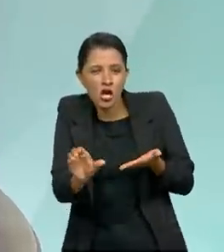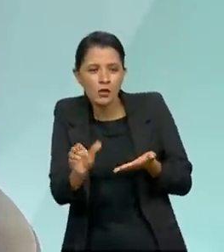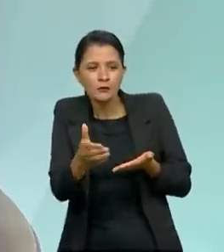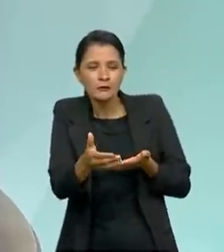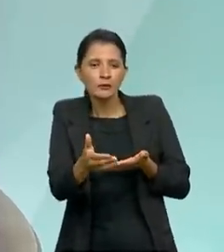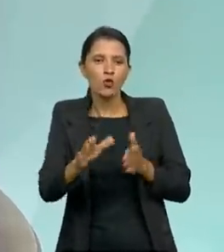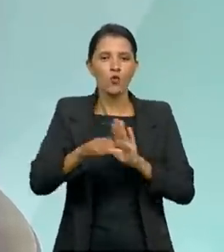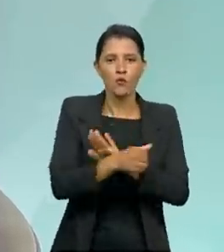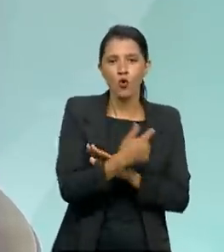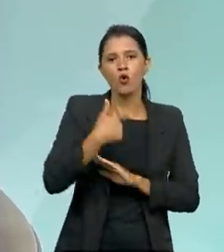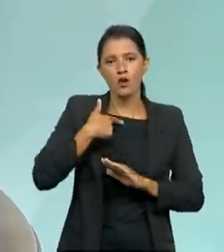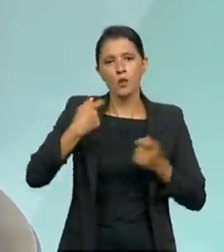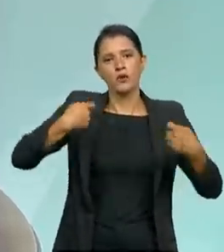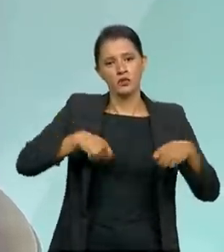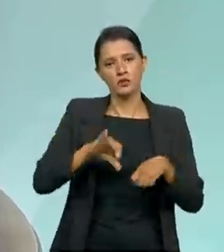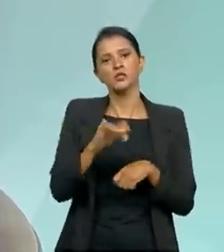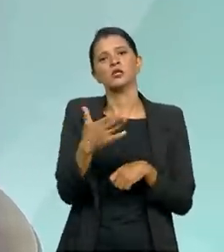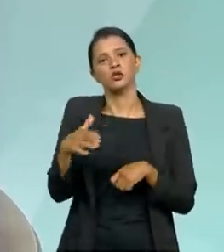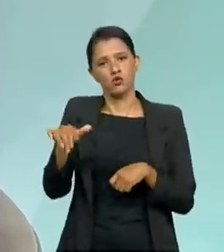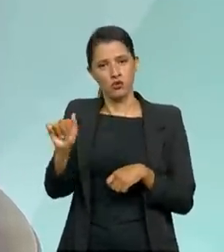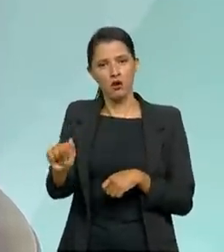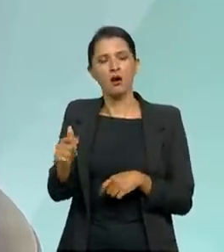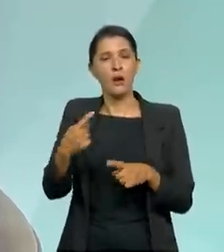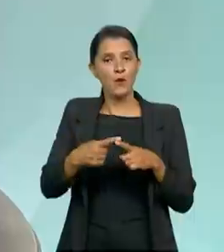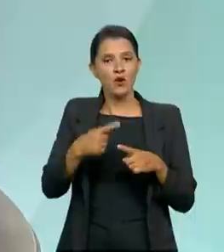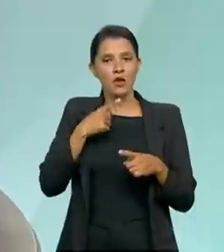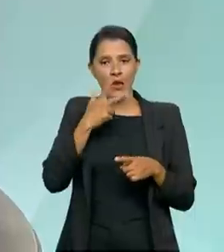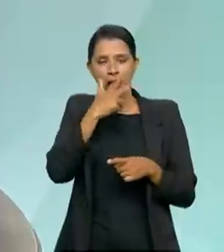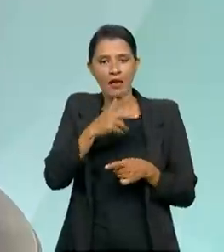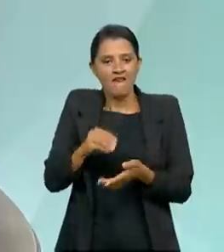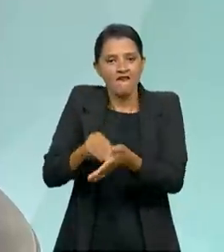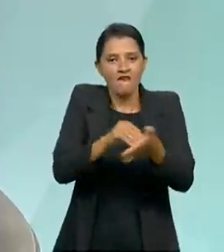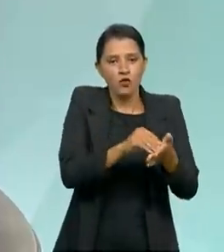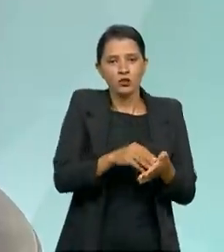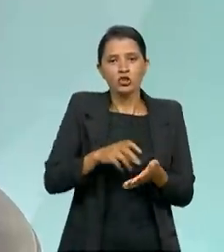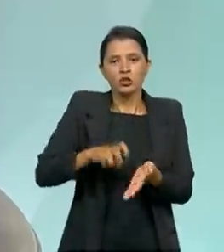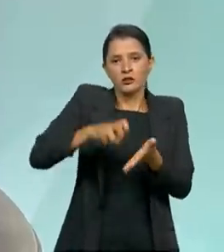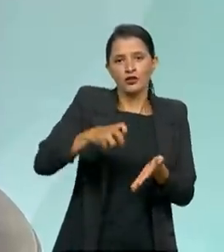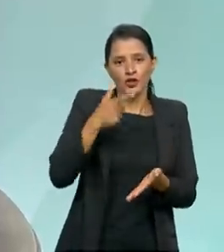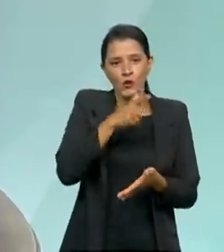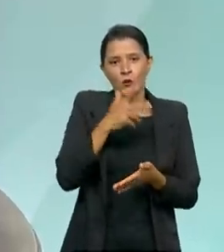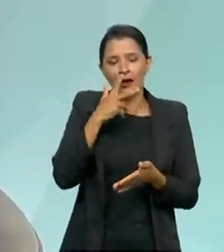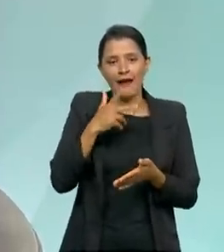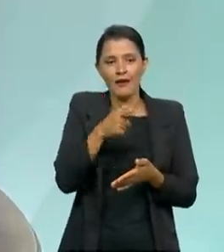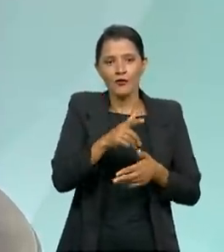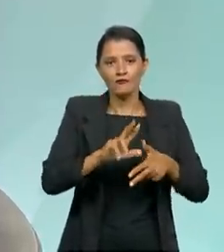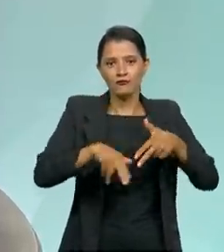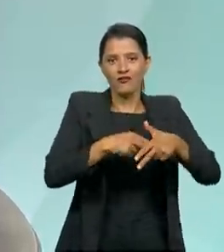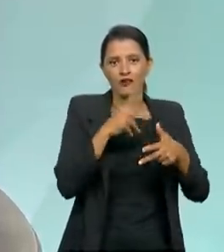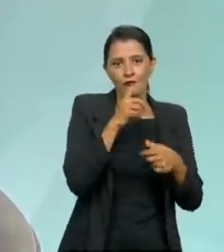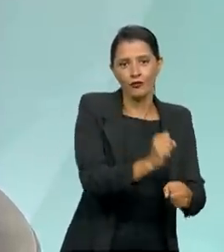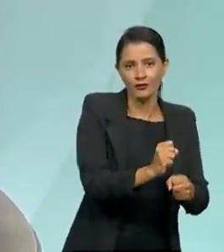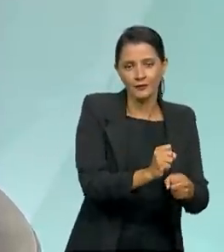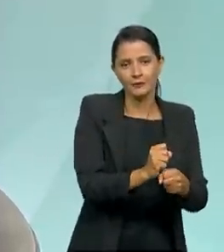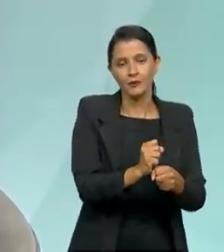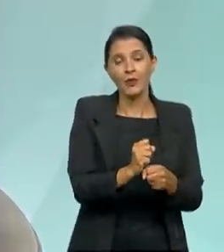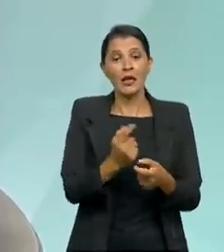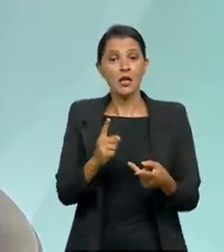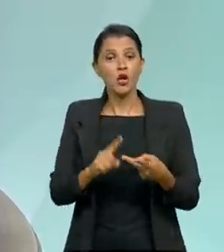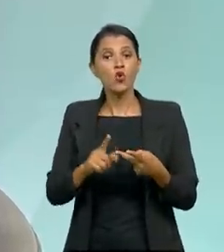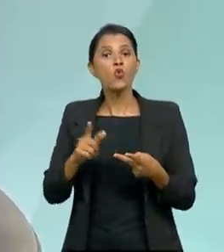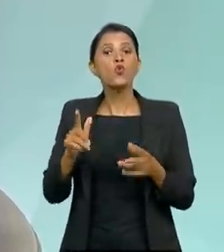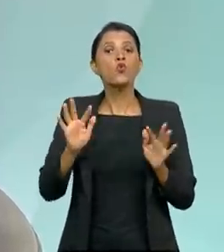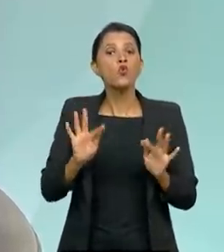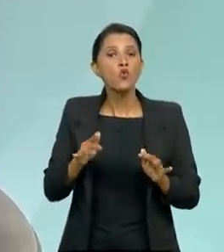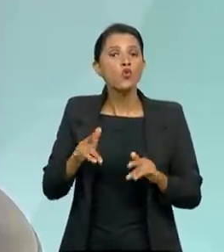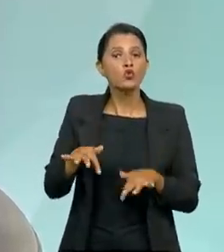sancionar, porque a sensação de impunidade alimenta a corrupção. E, por último, eu tenho que trabalhar na prevenção. Onde que estava a